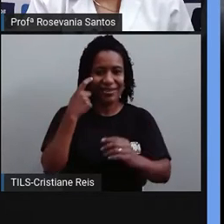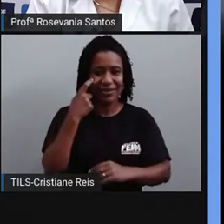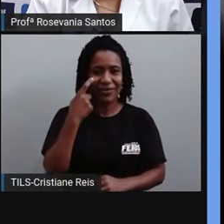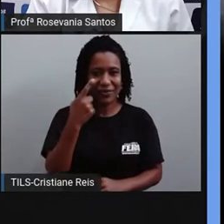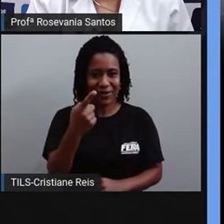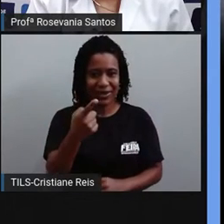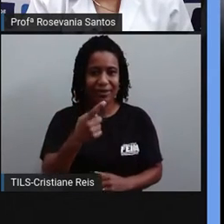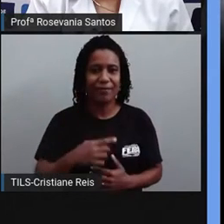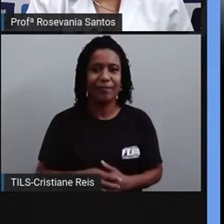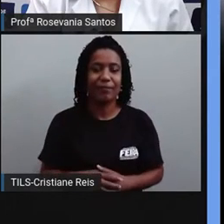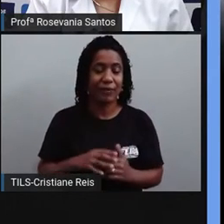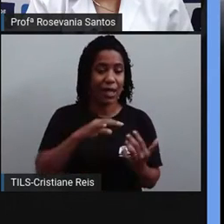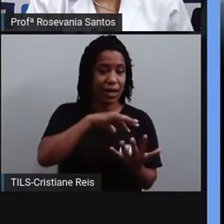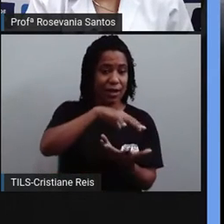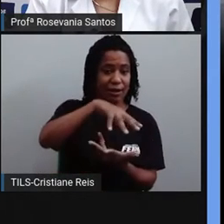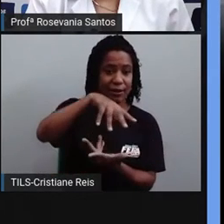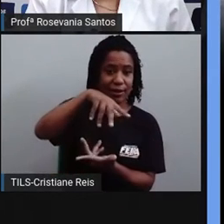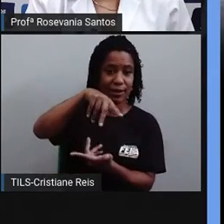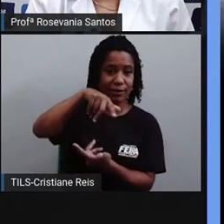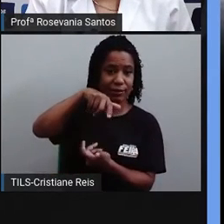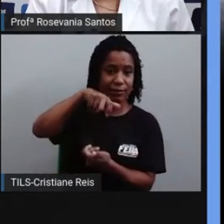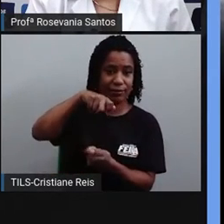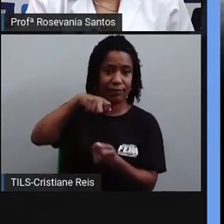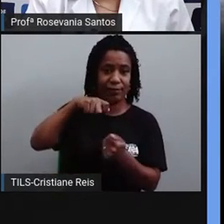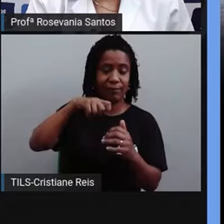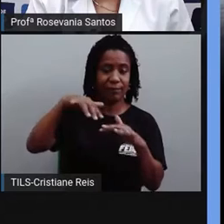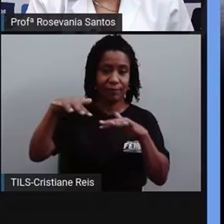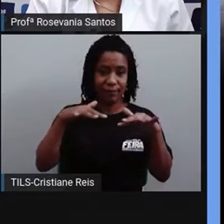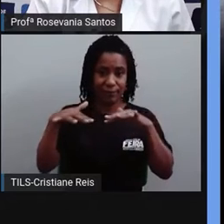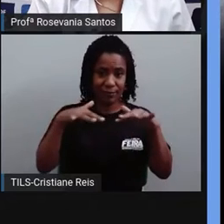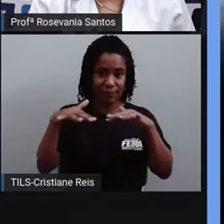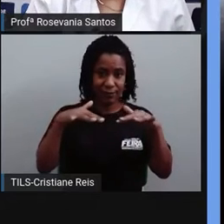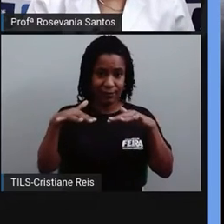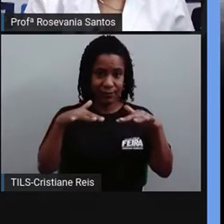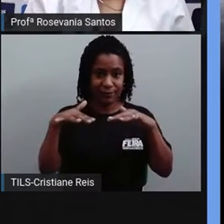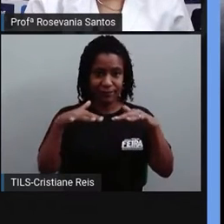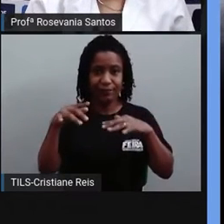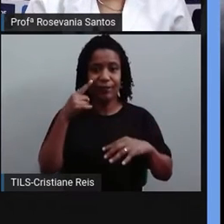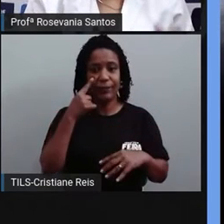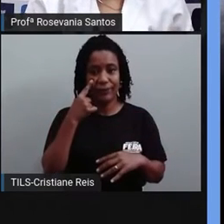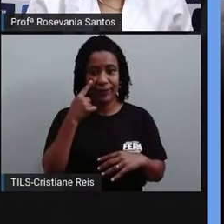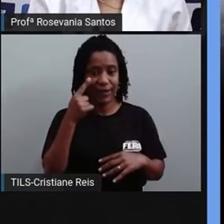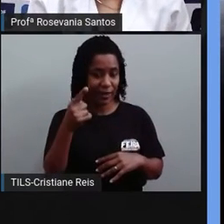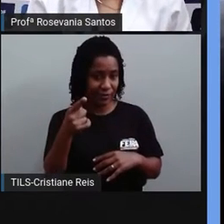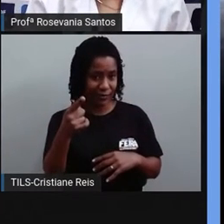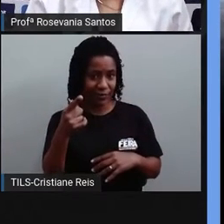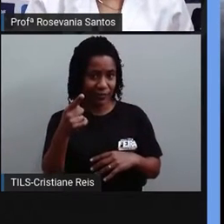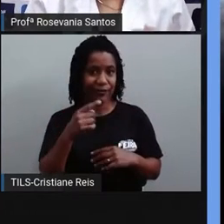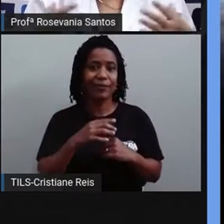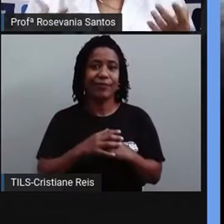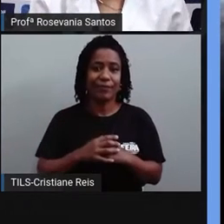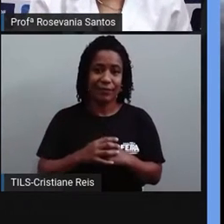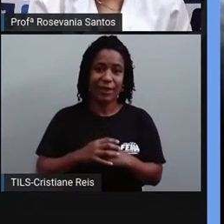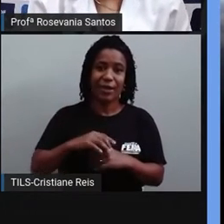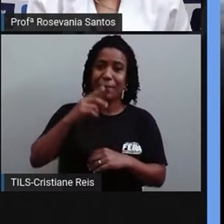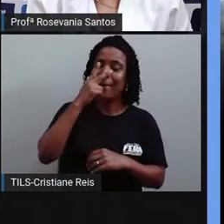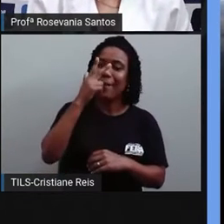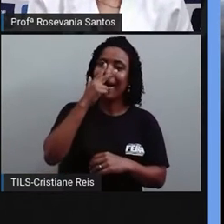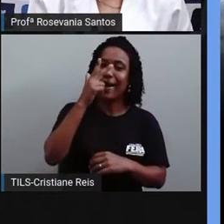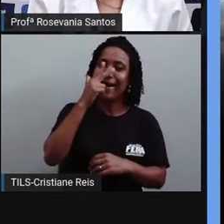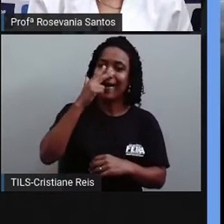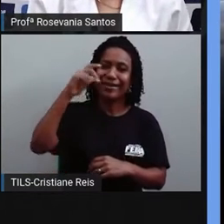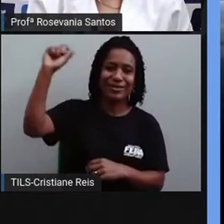aí. Olha a Terra se movimentando, ó. E ainda chama até atenção daquele movimento aparente do Sol, que a gente acha que é o Sol